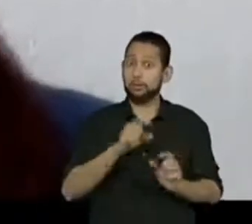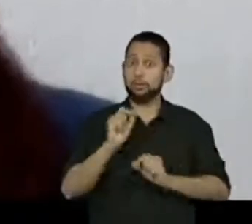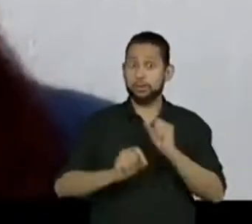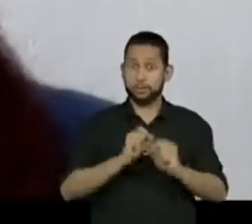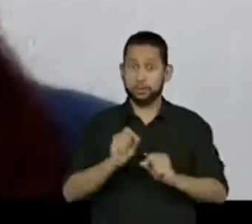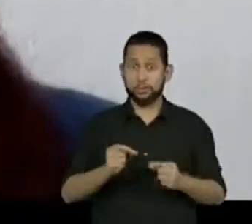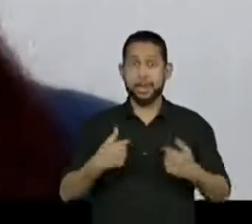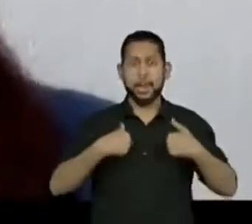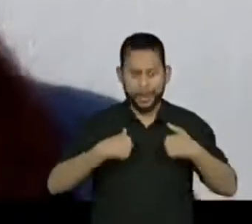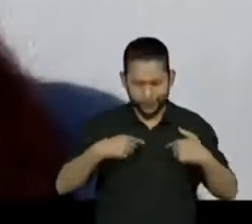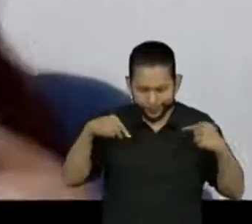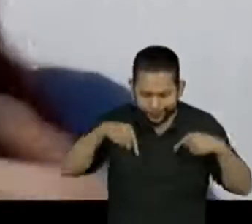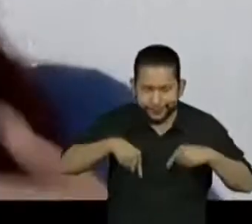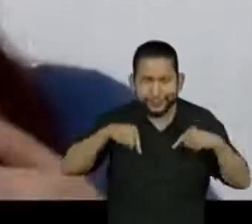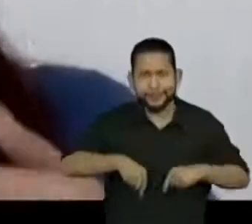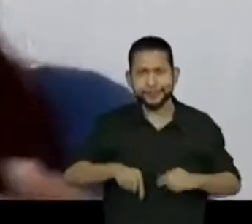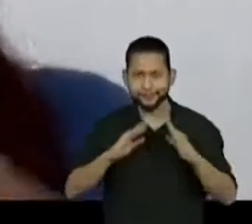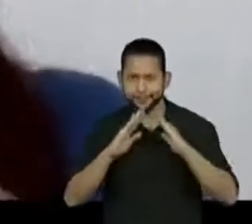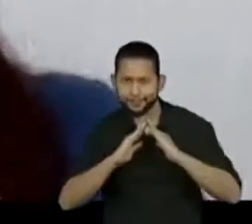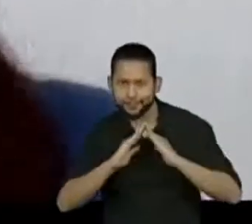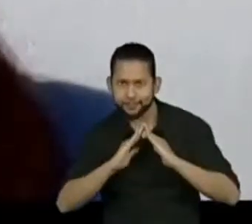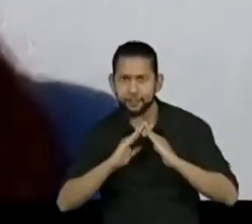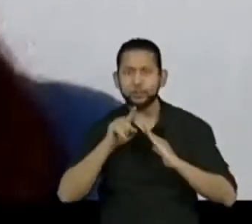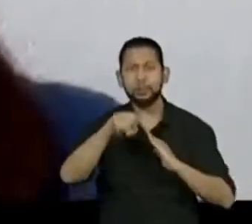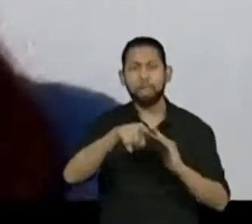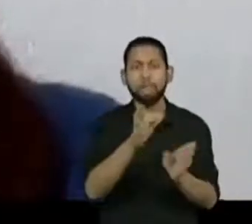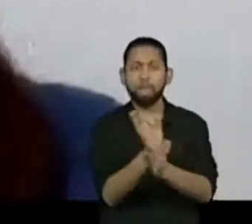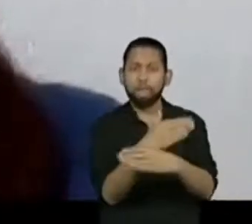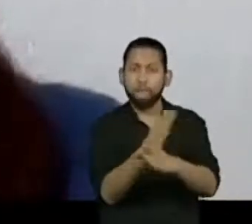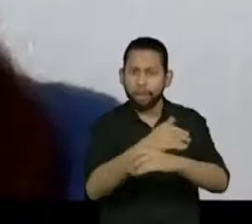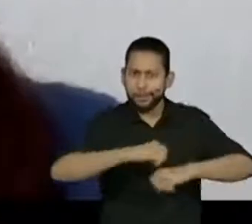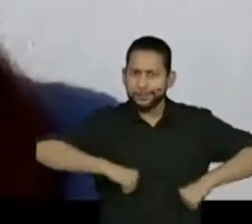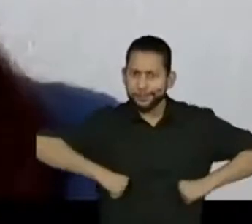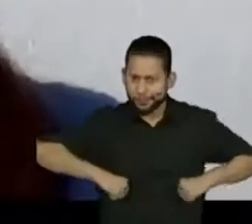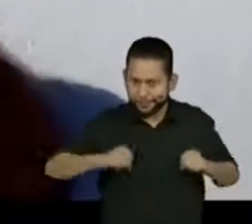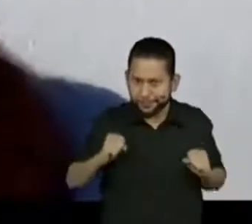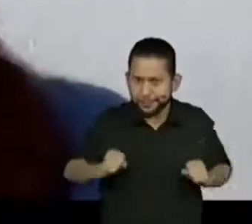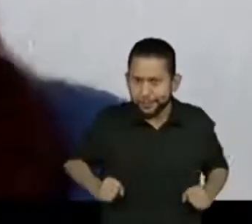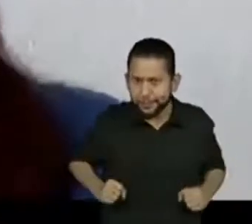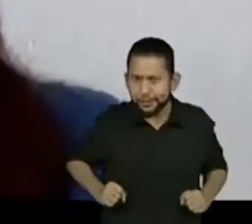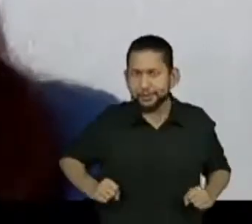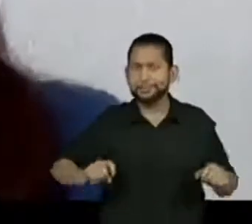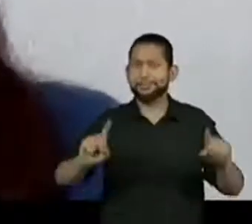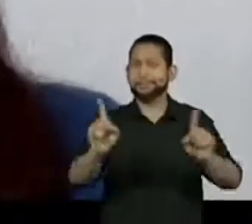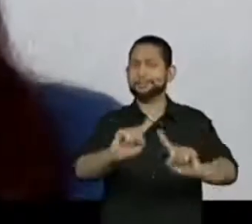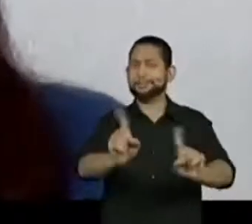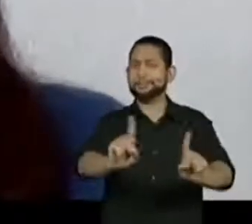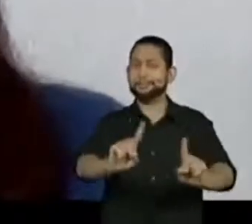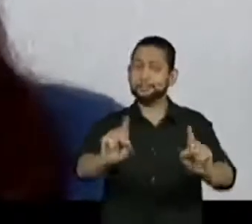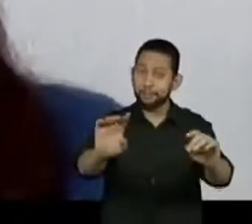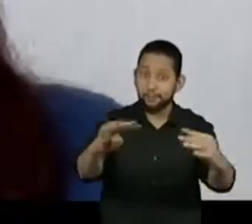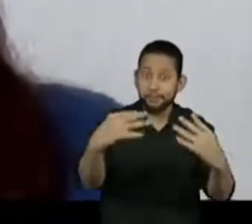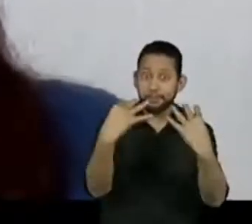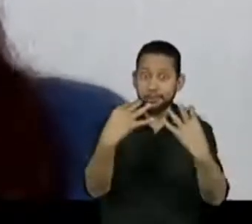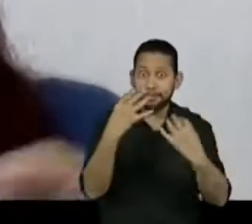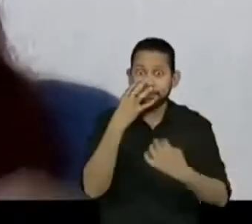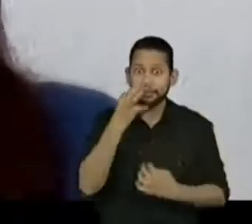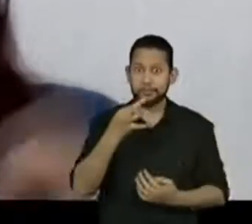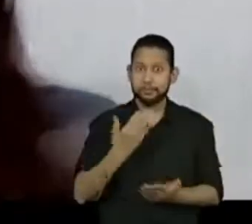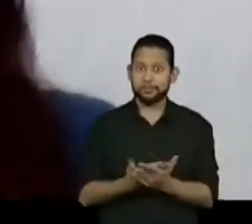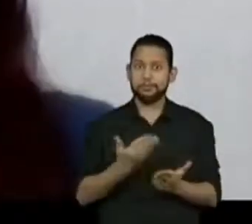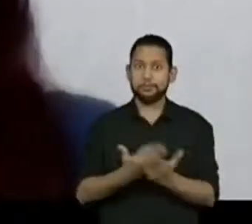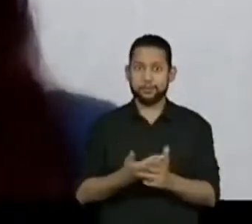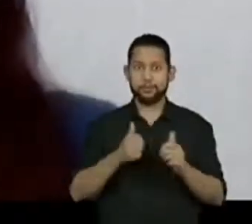porque eu estou em casa que vocês vão fazer de qualquer jeito. Tem que prestar atenção na aula.